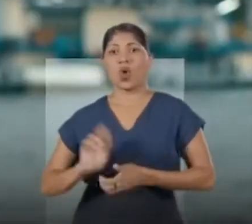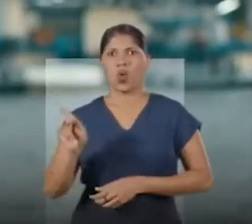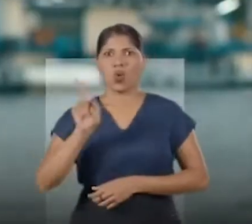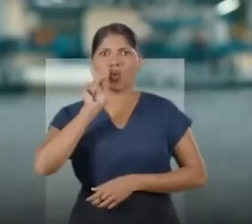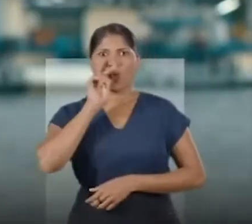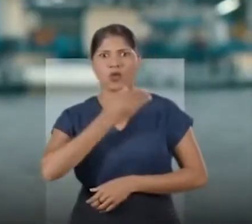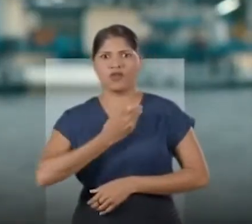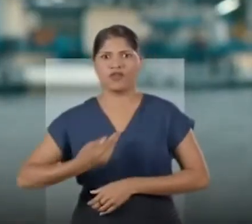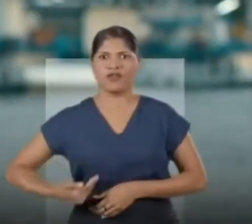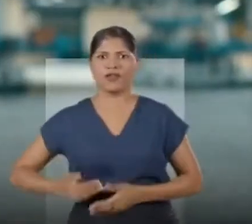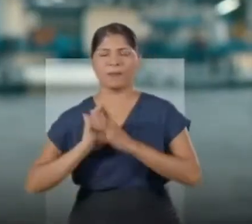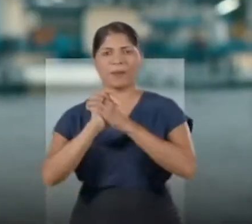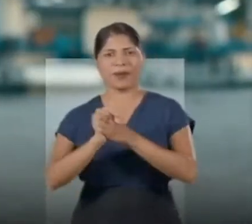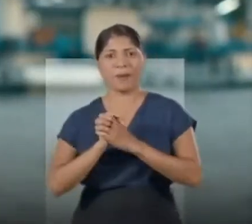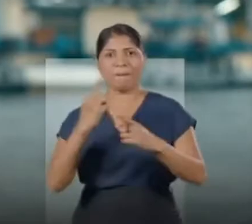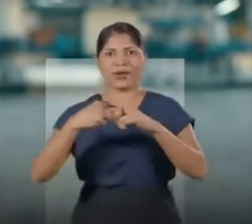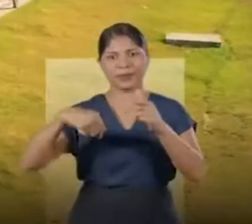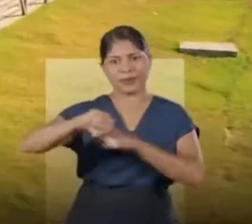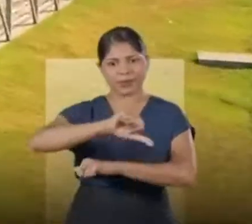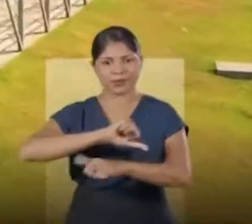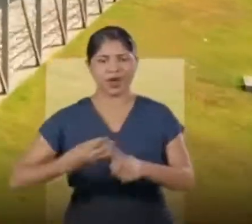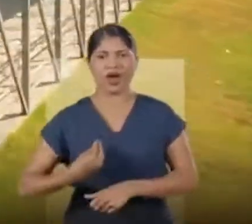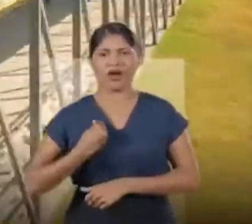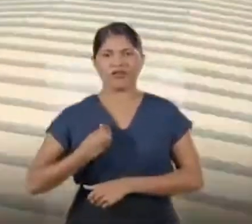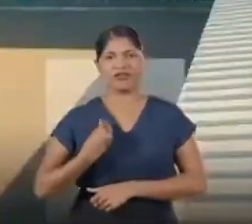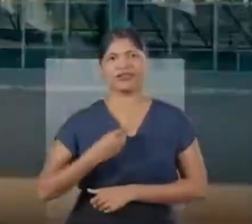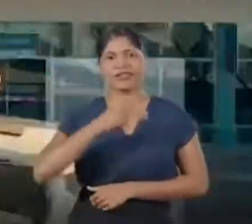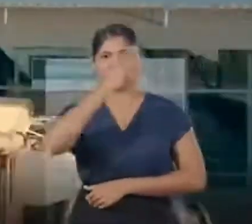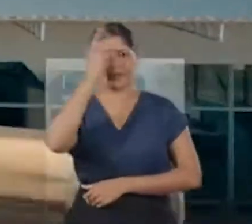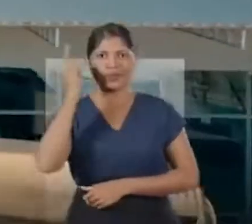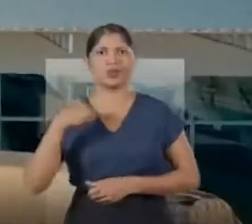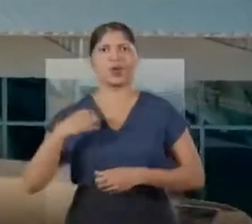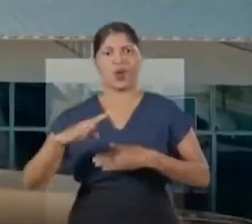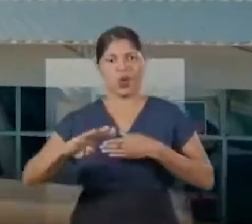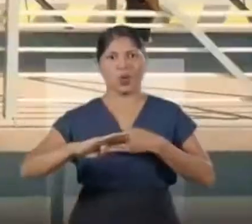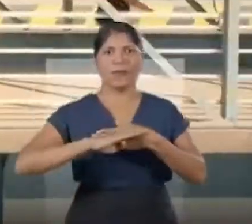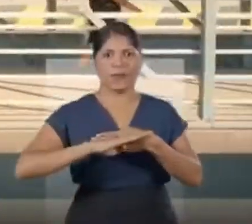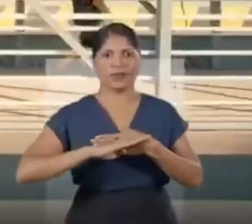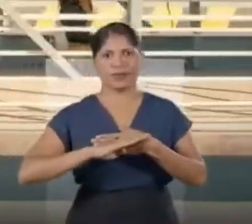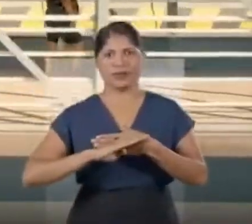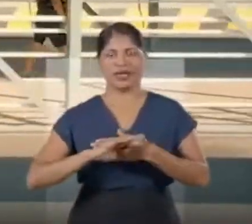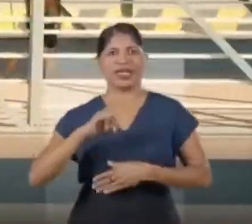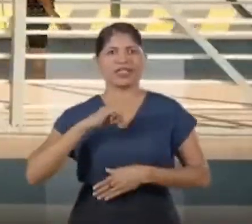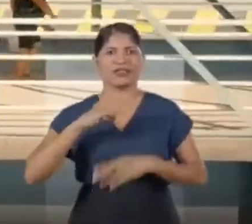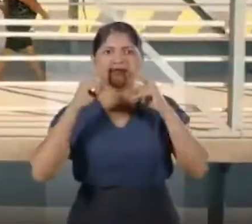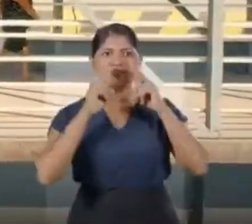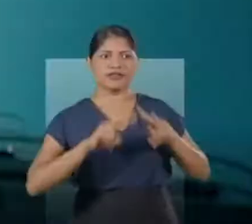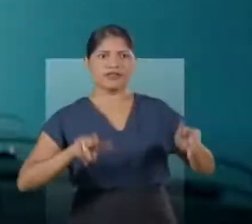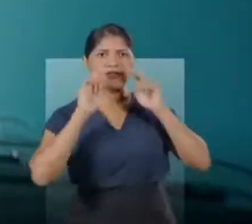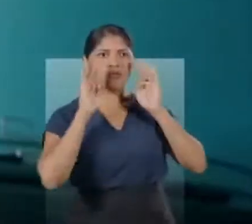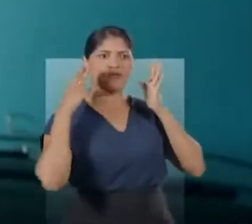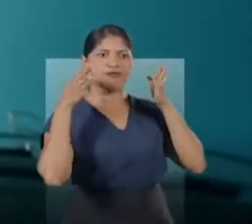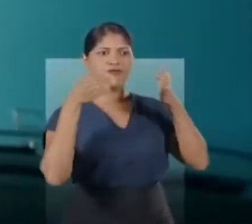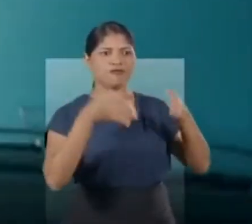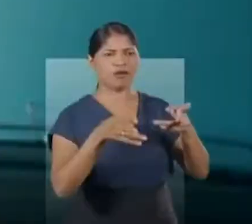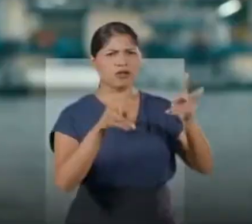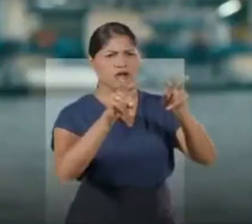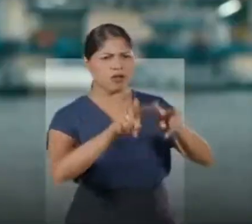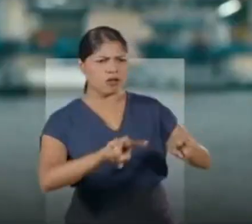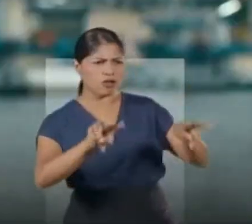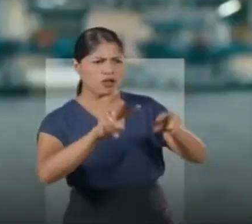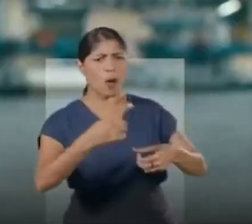parabéns. Ele transformou a vida das pessoas que usam o terminal hidroviário de Santarém. Ele teve a visão para cá,